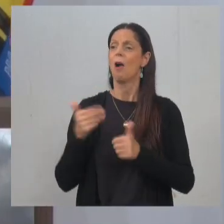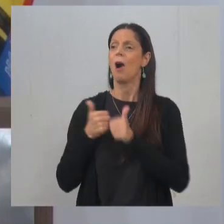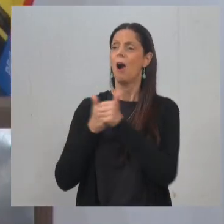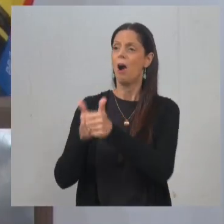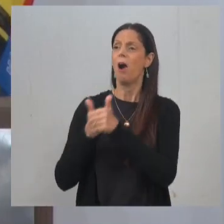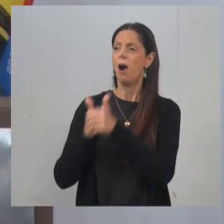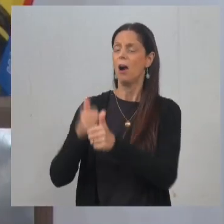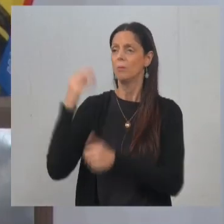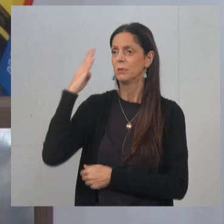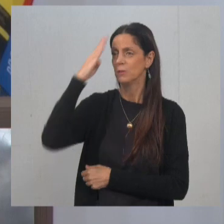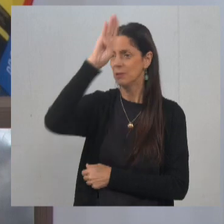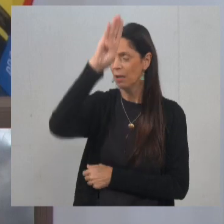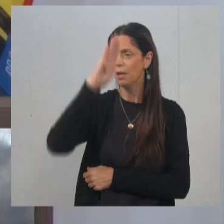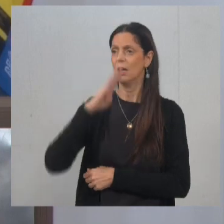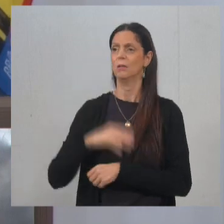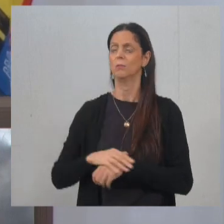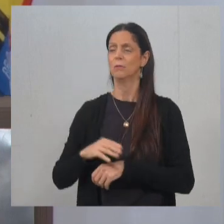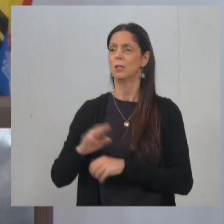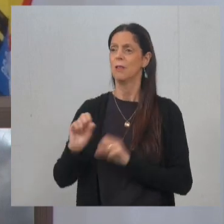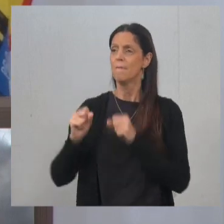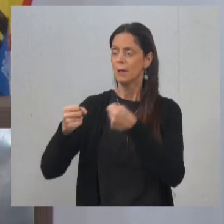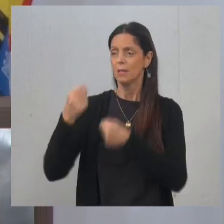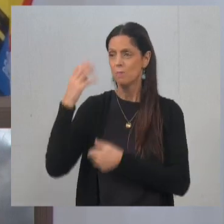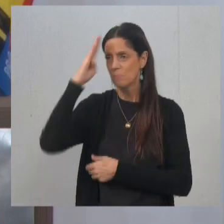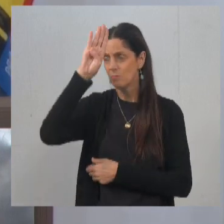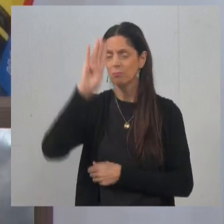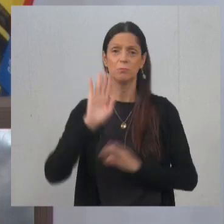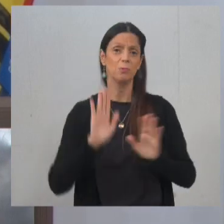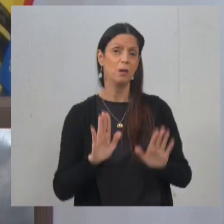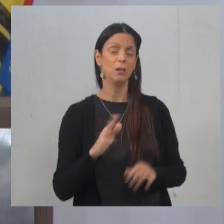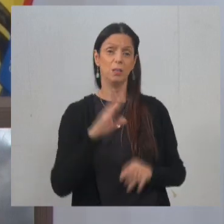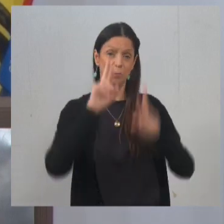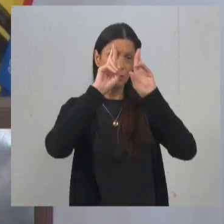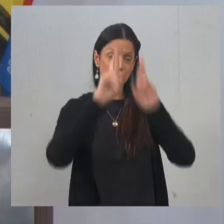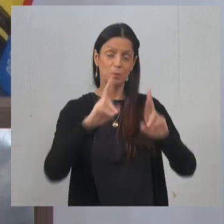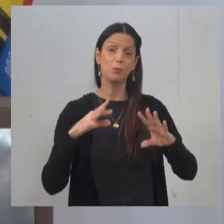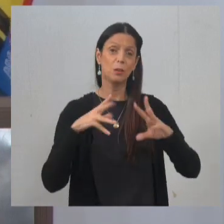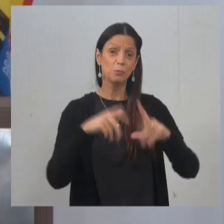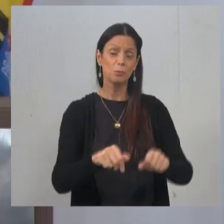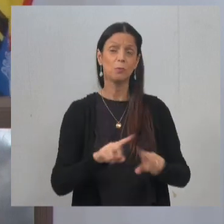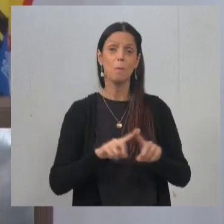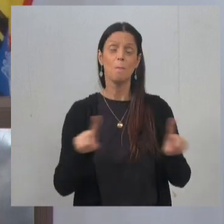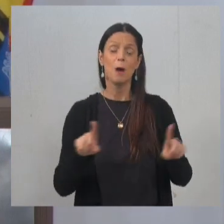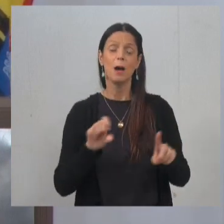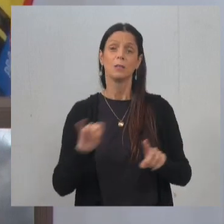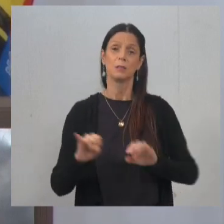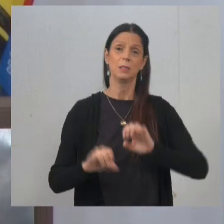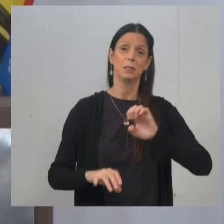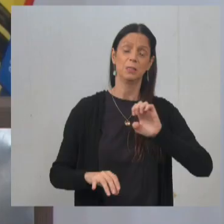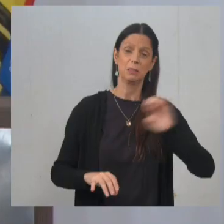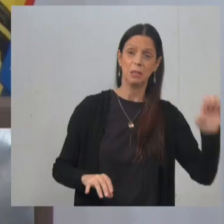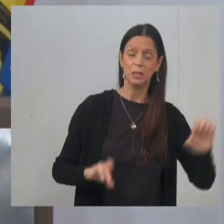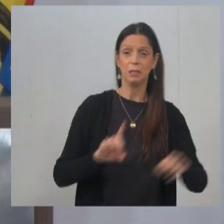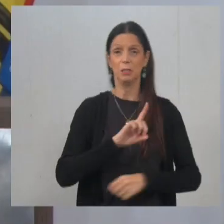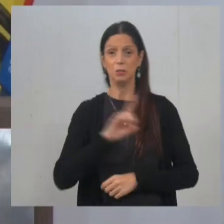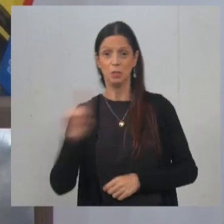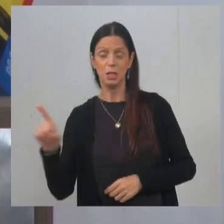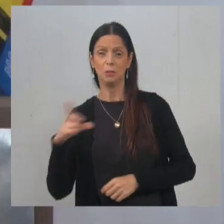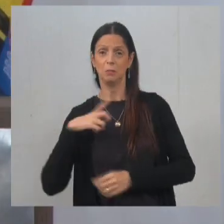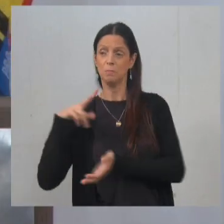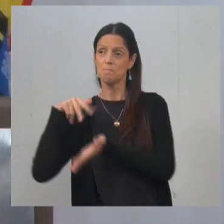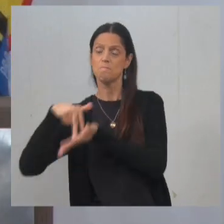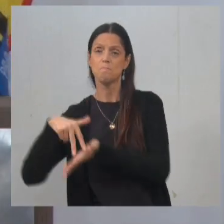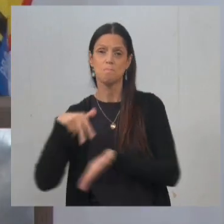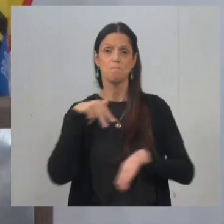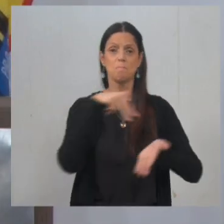soldado de Lula, não, eu acho que a tem que ser soldado da cidade de Blumenau e com respeito a todos, mas se a esquerda e a direita têm direito de fazer nesse posicionamento,